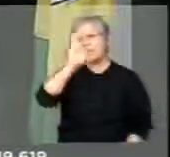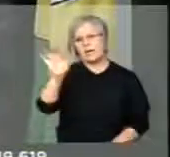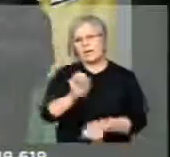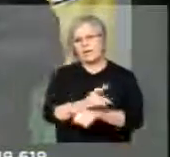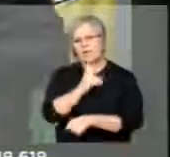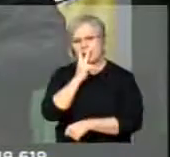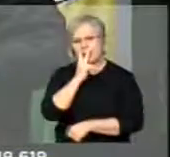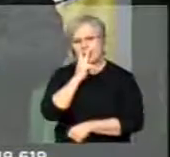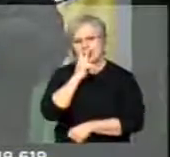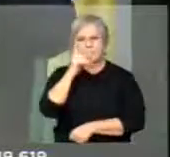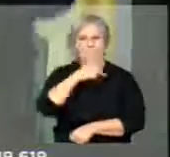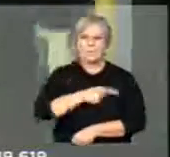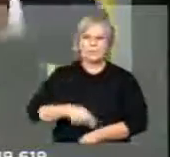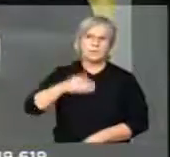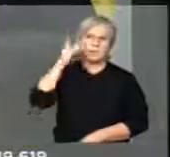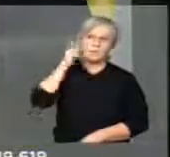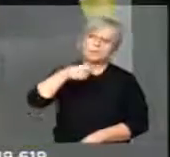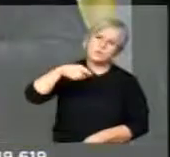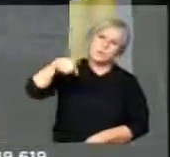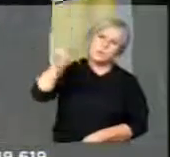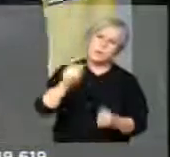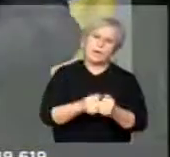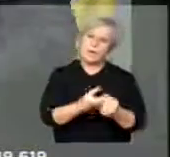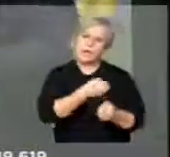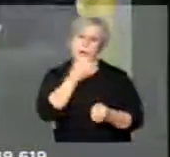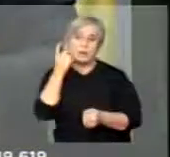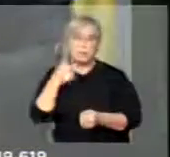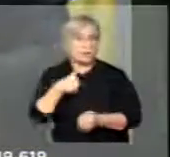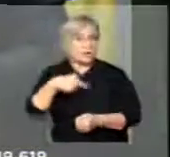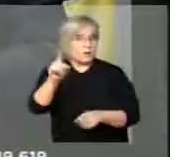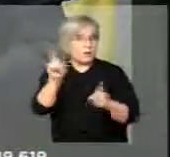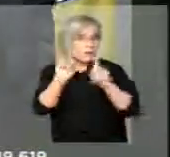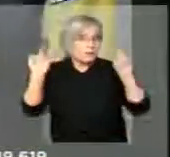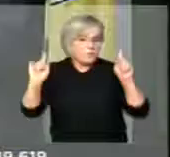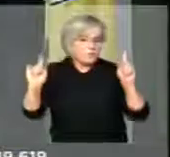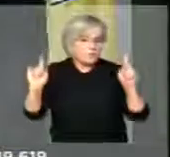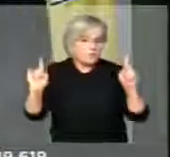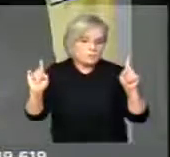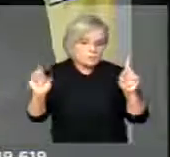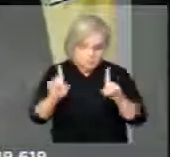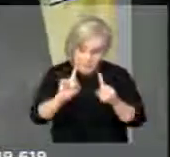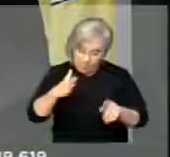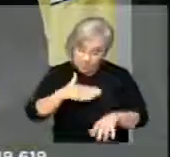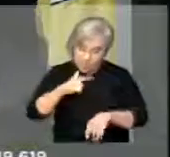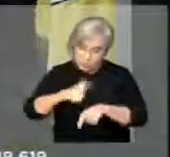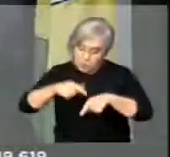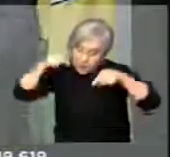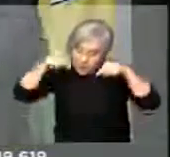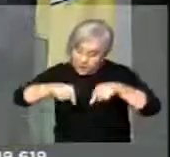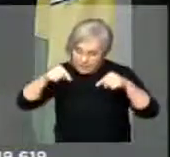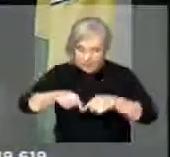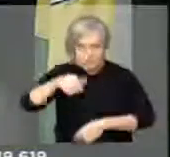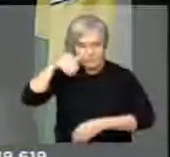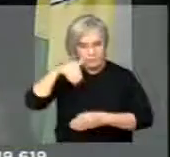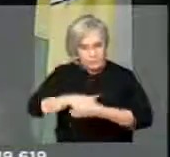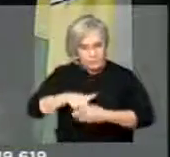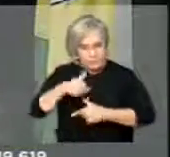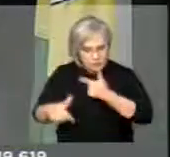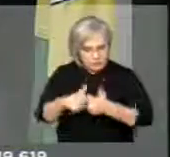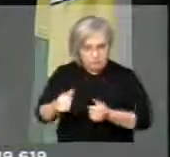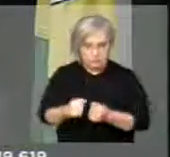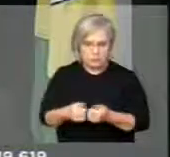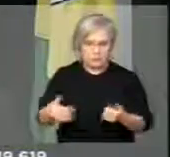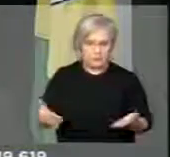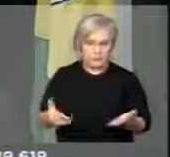presidente Dilma foi no Espírito Santo, vários parlamentares foram, eu não quis ir. Não, meu lugar é aqui votando, eu não quero ir lá.